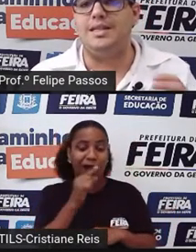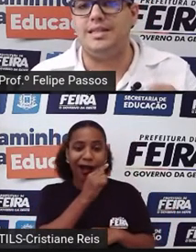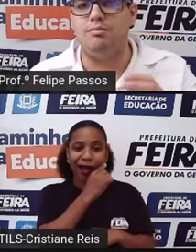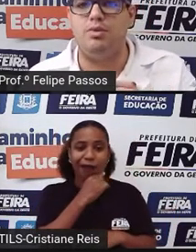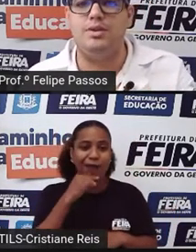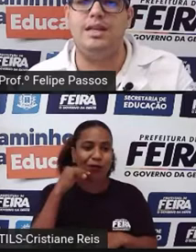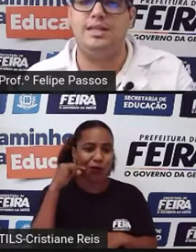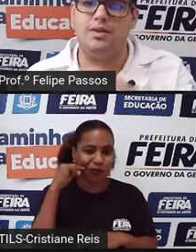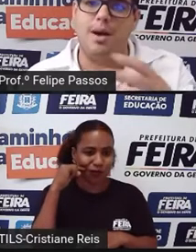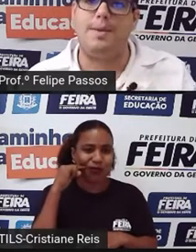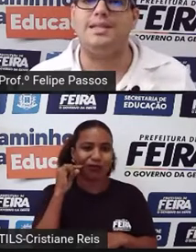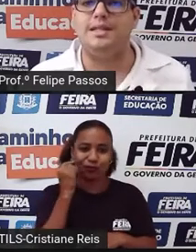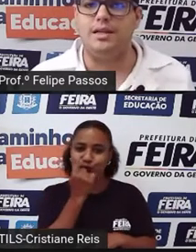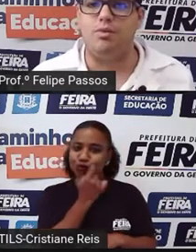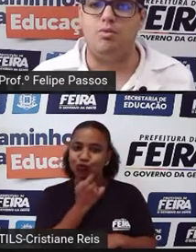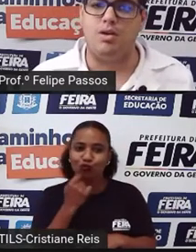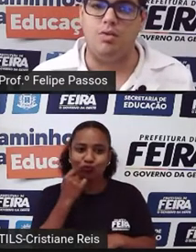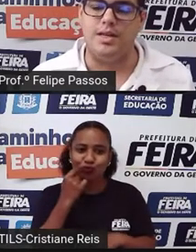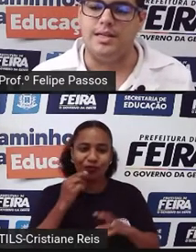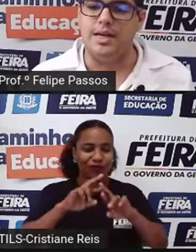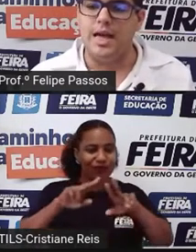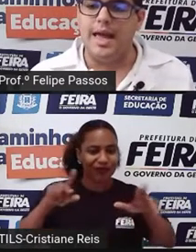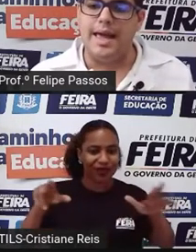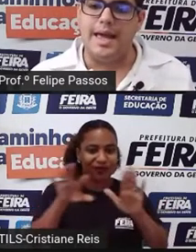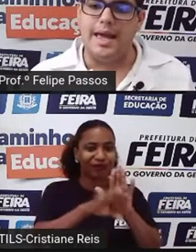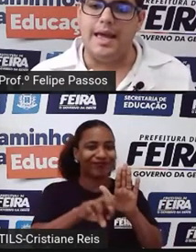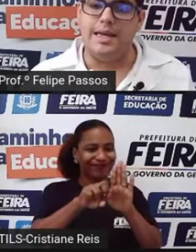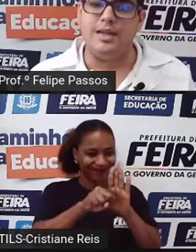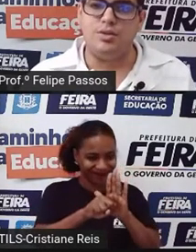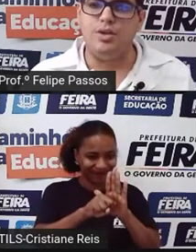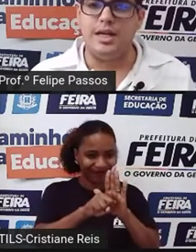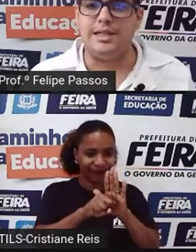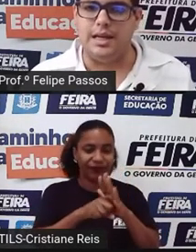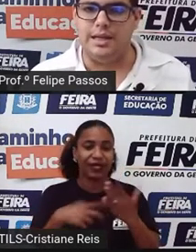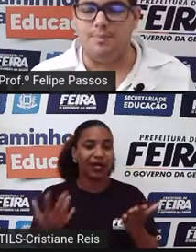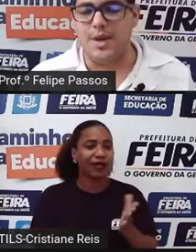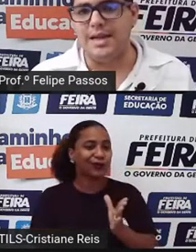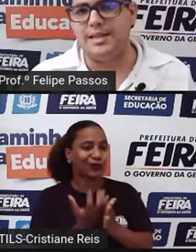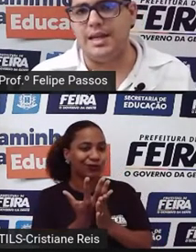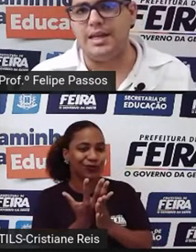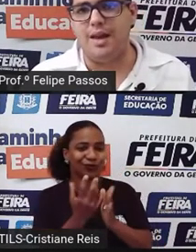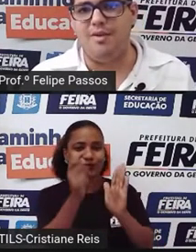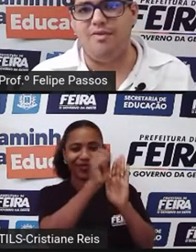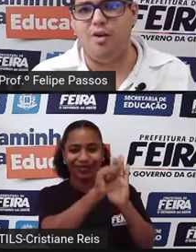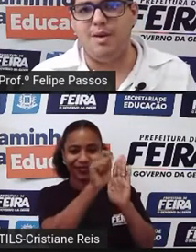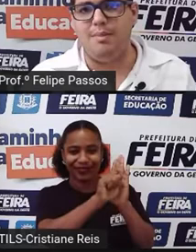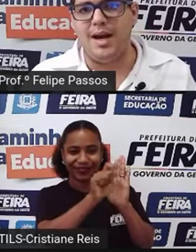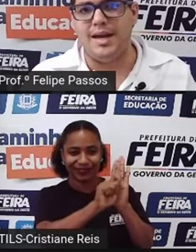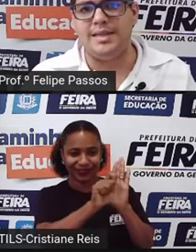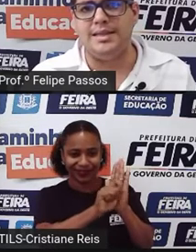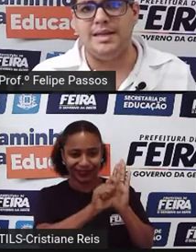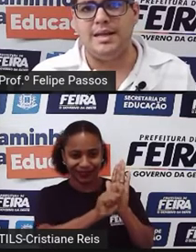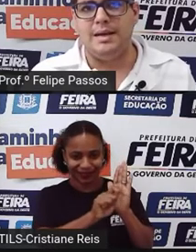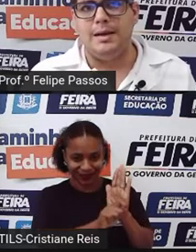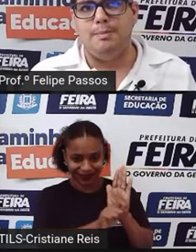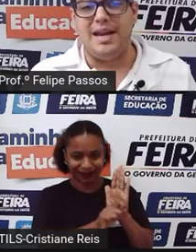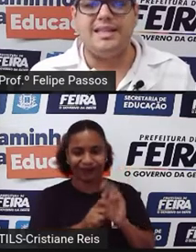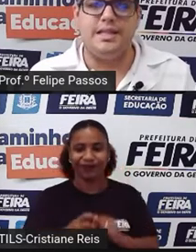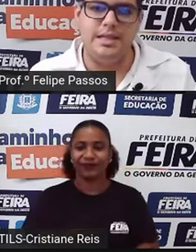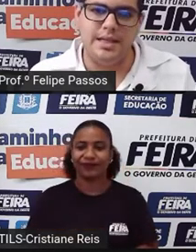Então, esses símbolos, eles iam representando alguma coisa. E aí surge a escrita. A escrita é uma forma mais